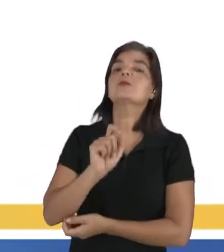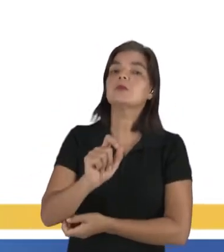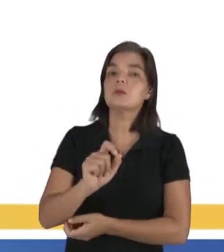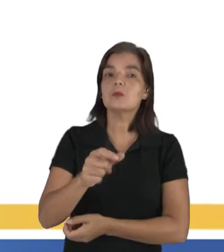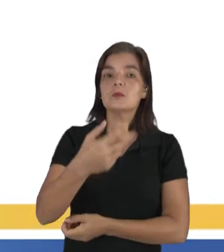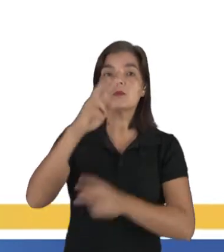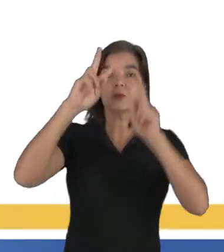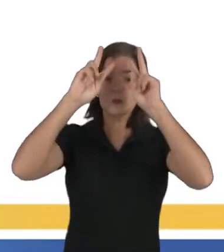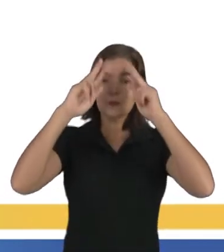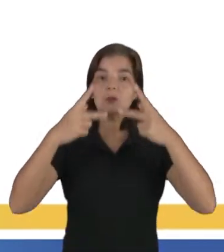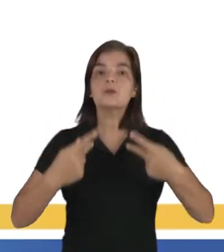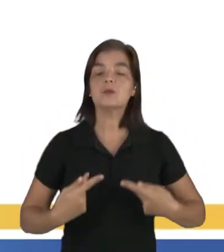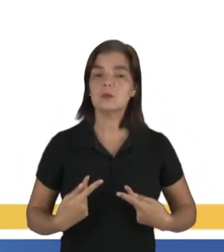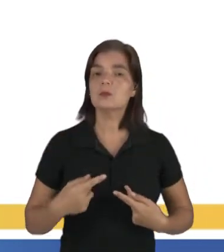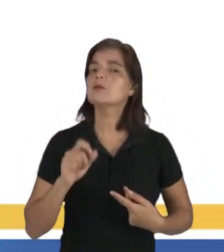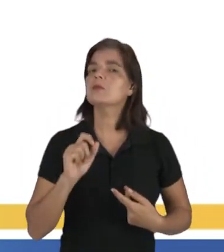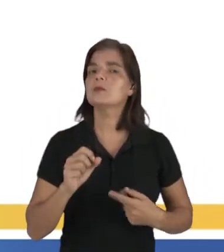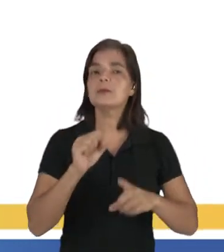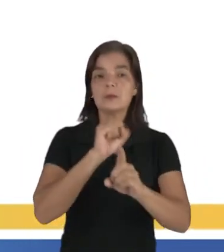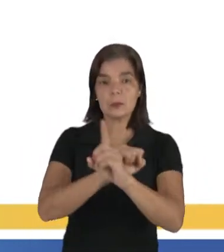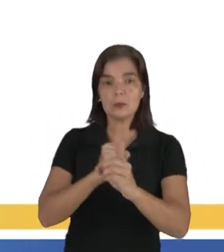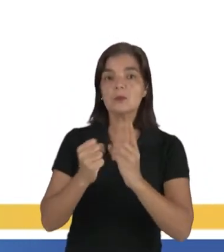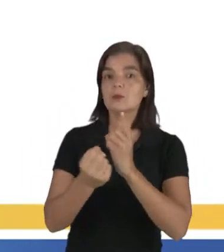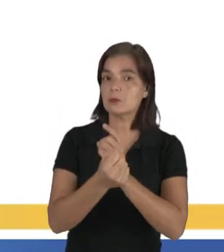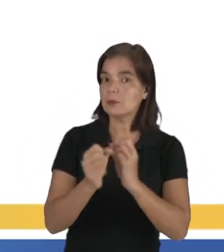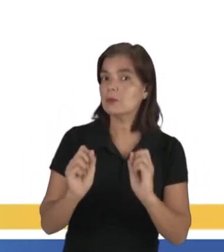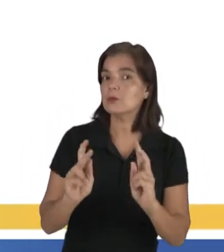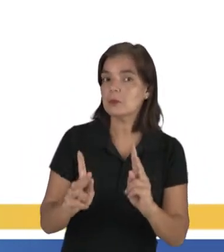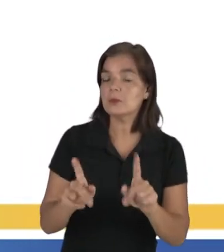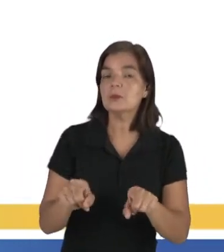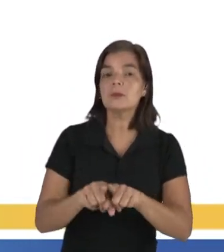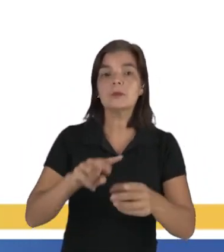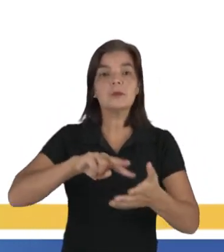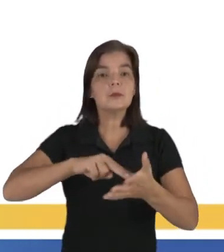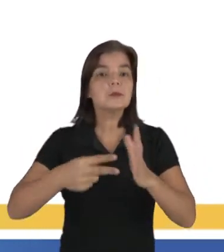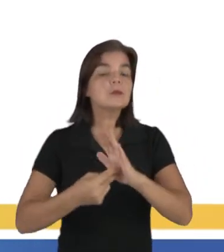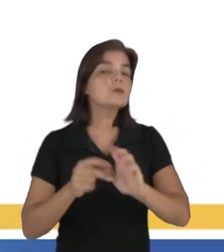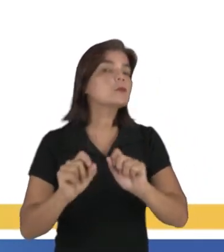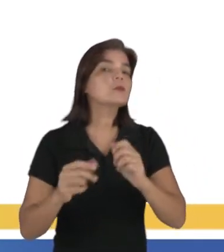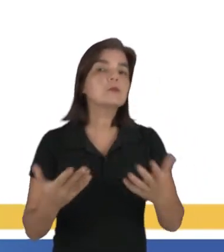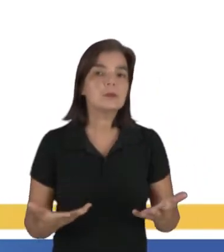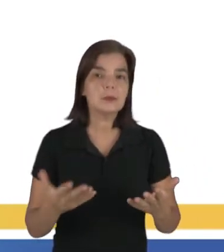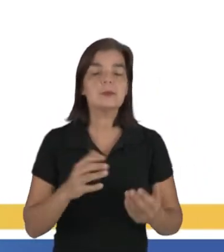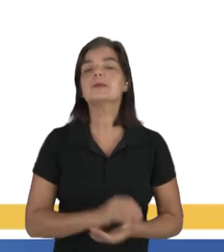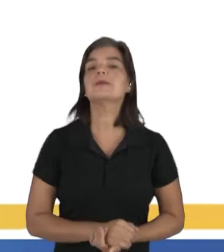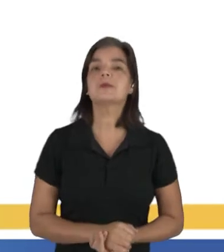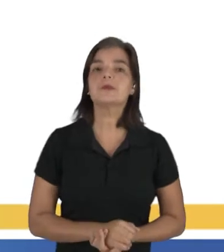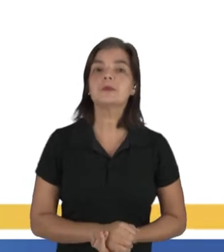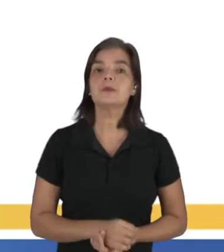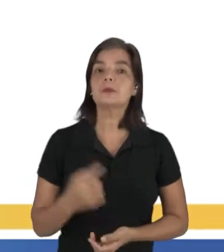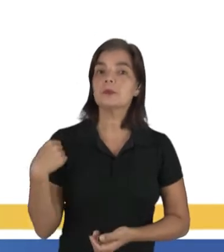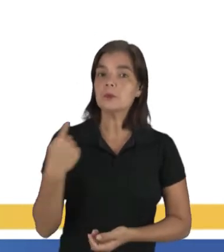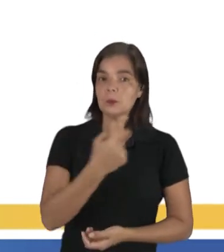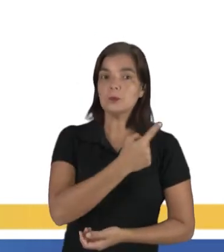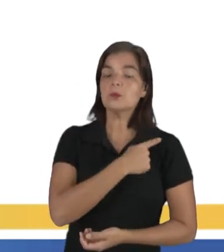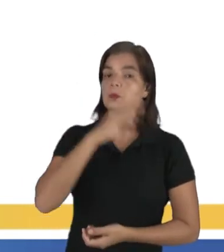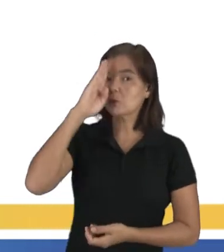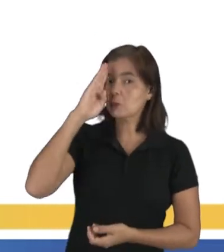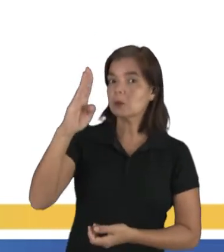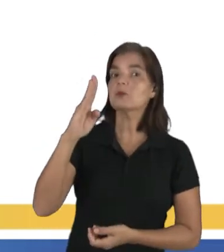o ser humano é um ser social, ok? Isso significa dizer que uma de nossas